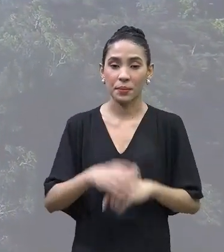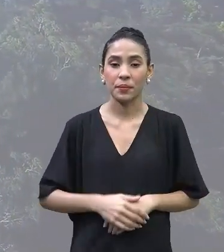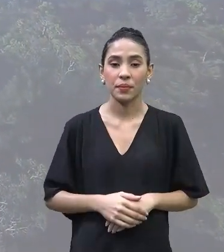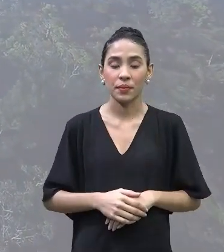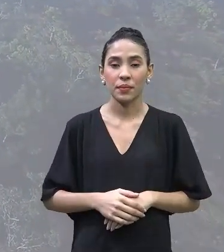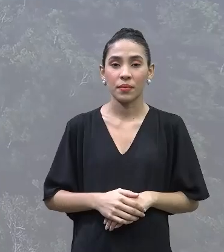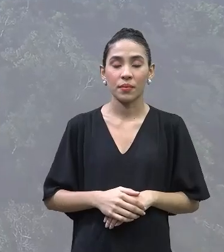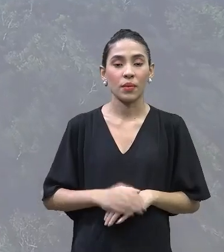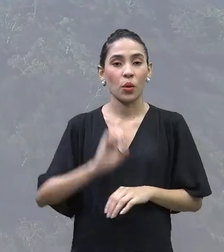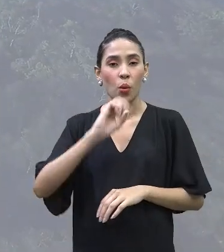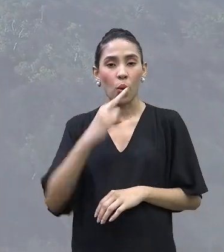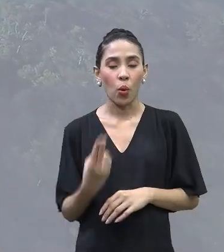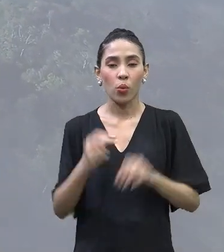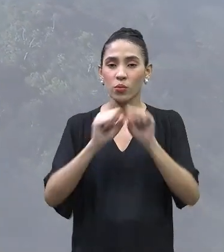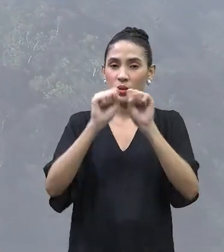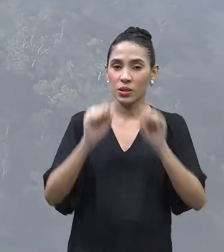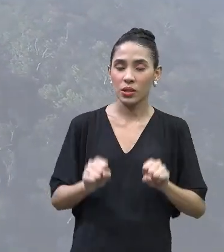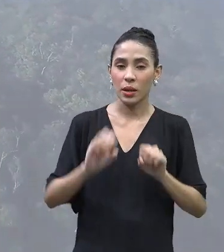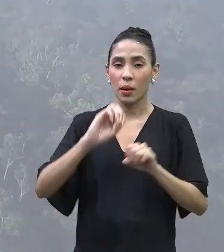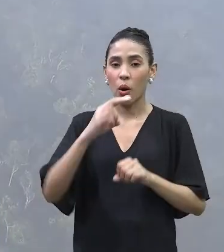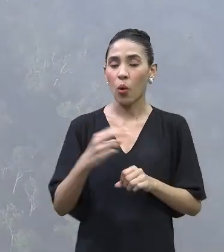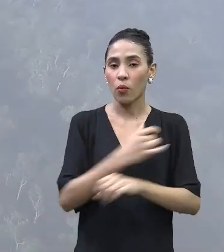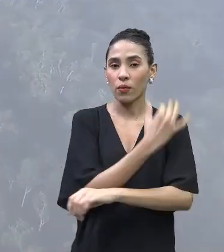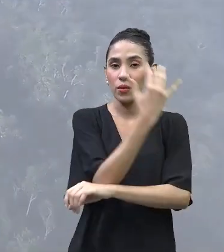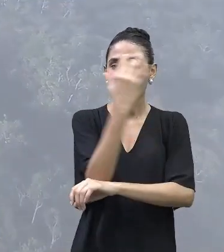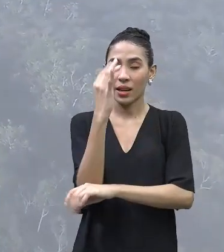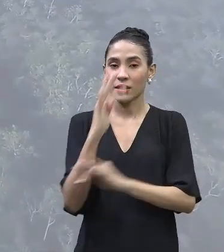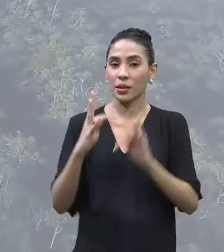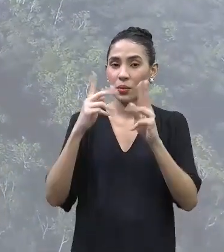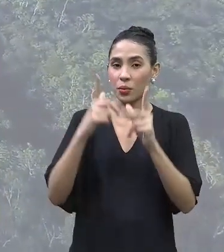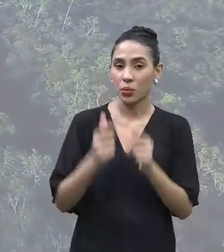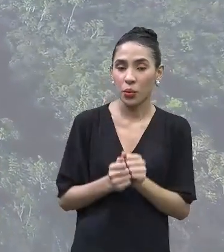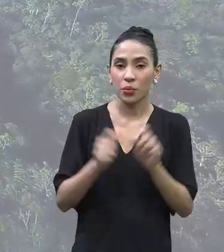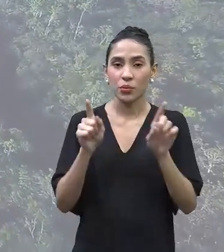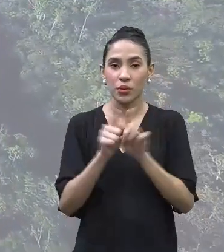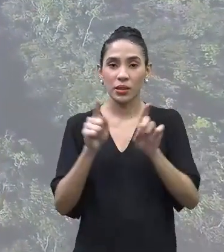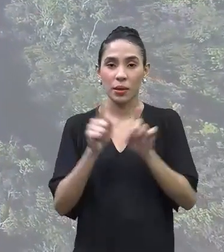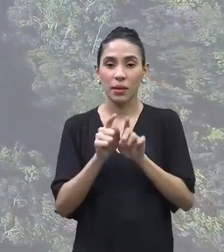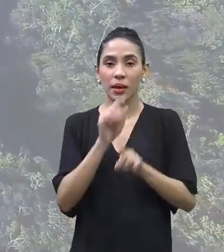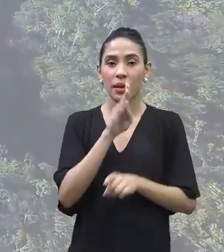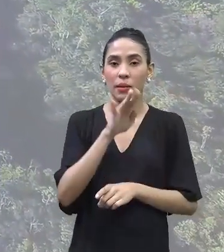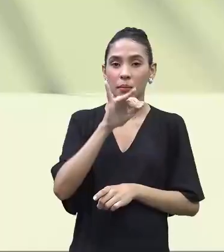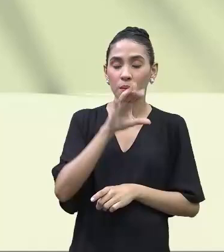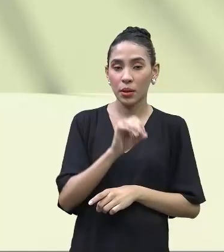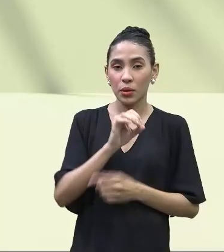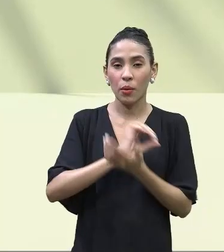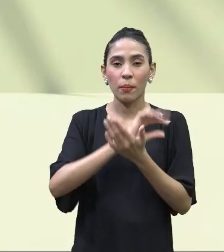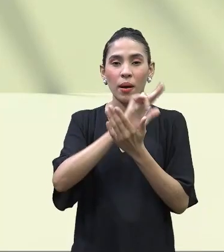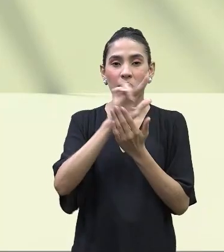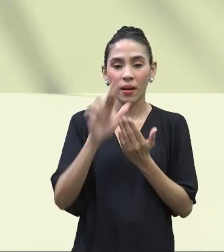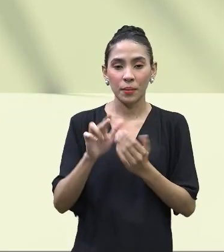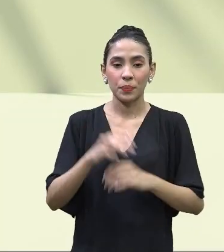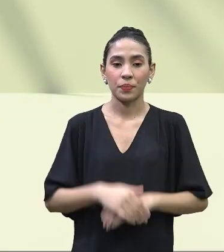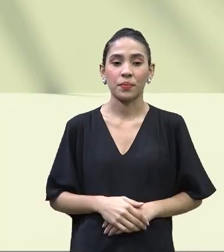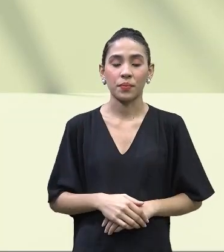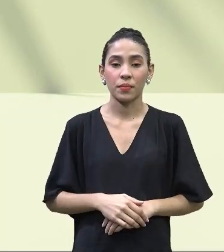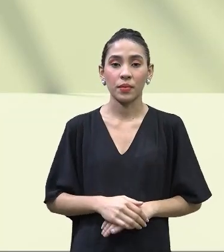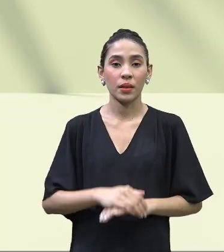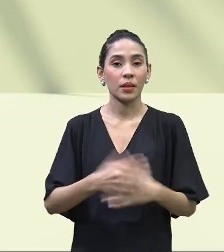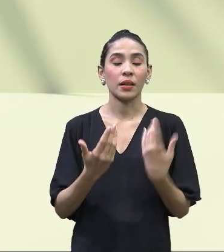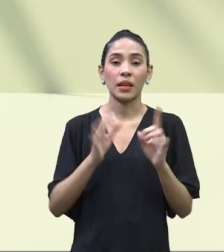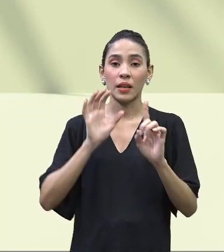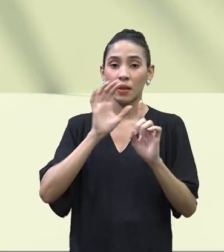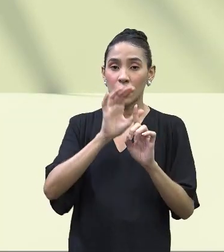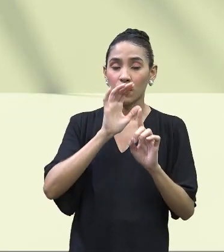ecossistema, em um determinado bioma, todos eles fazem parte da biodiversidade. E os impactos